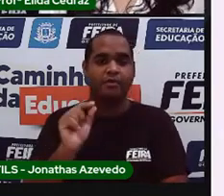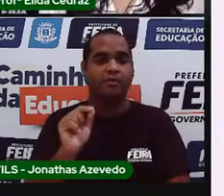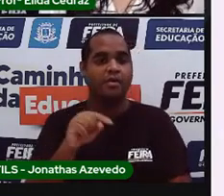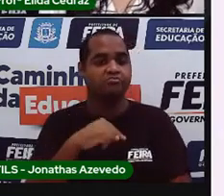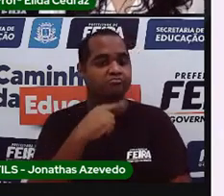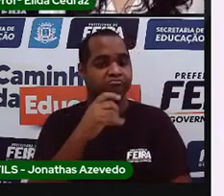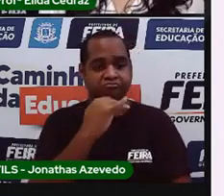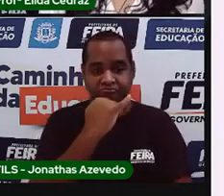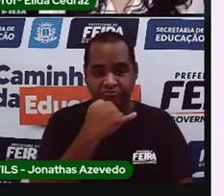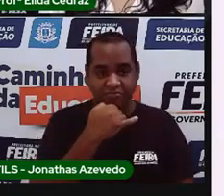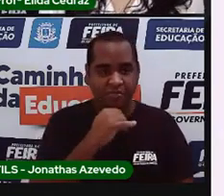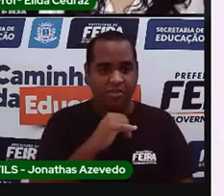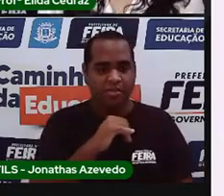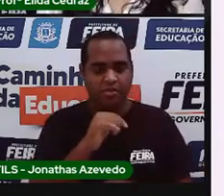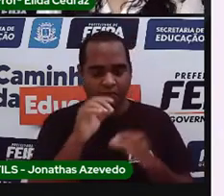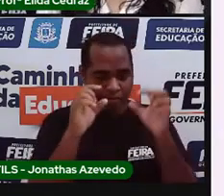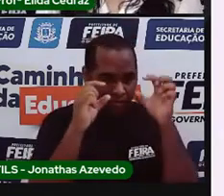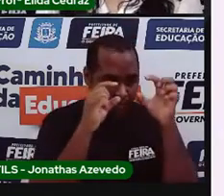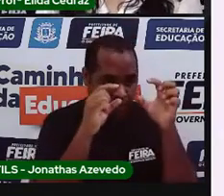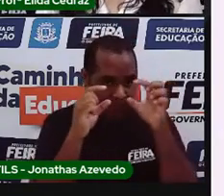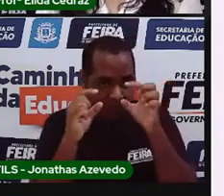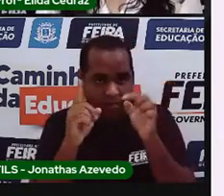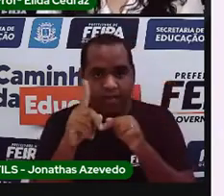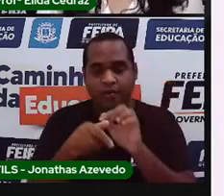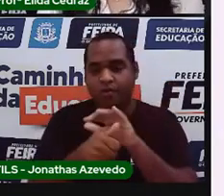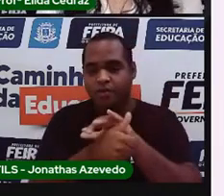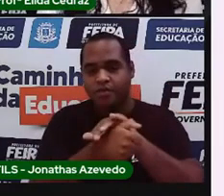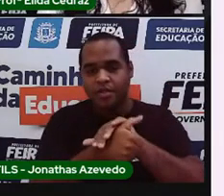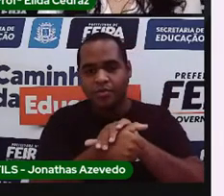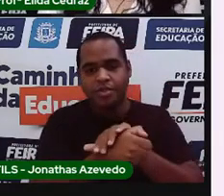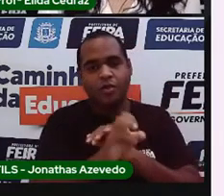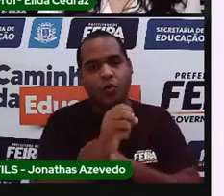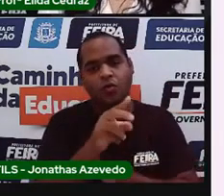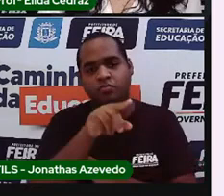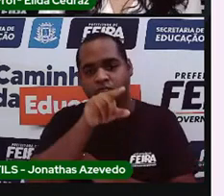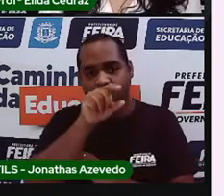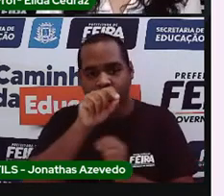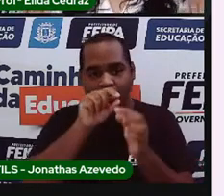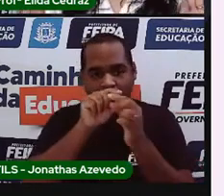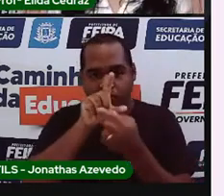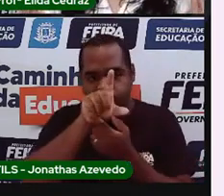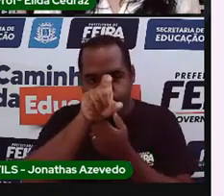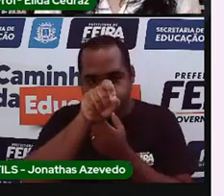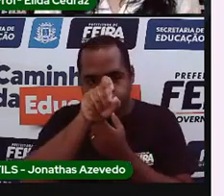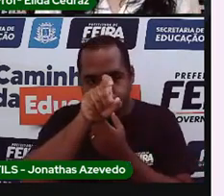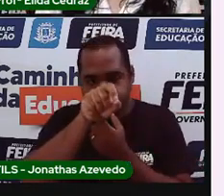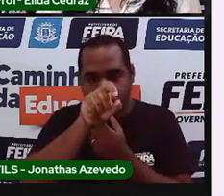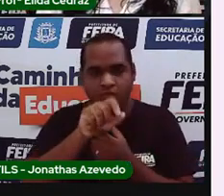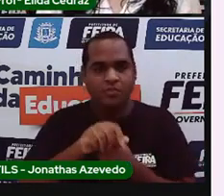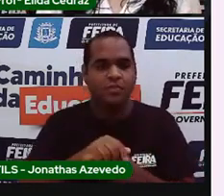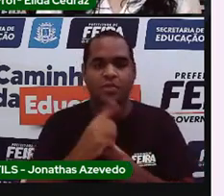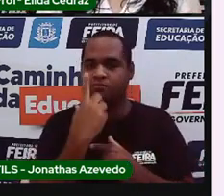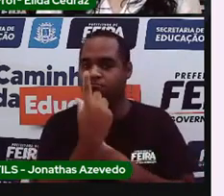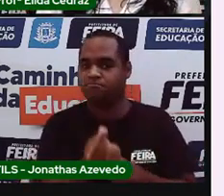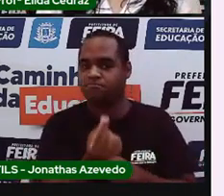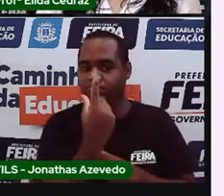A coruja? O jabuti? Ou o tucano? Pensa direitinho.